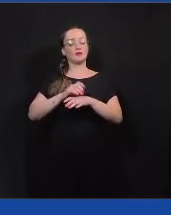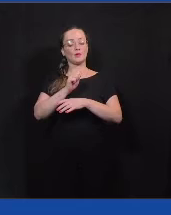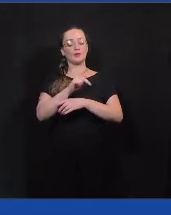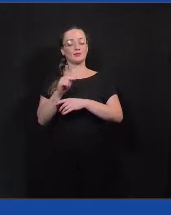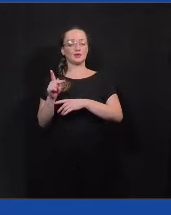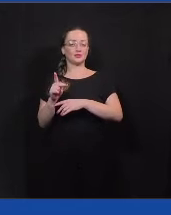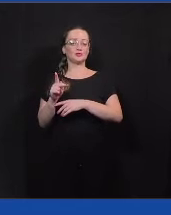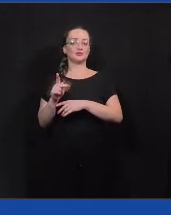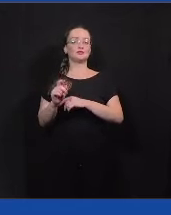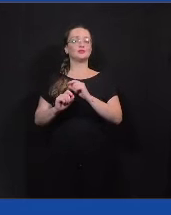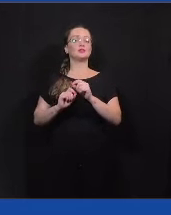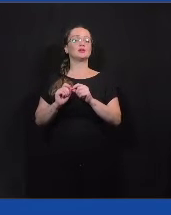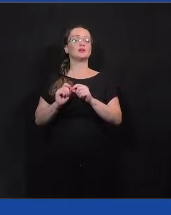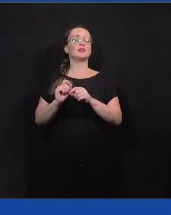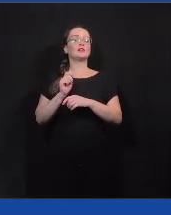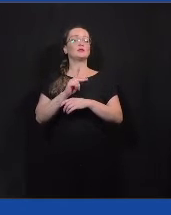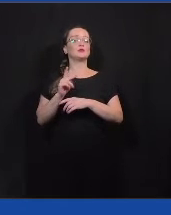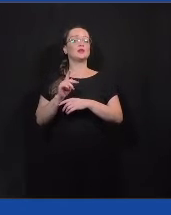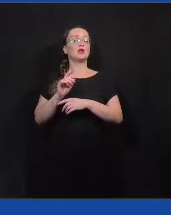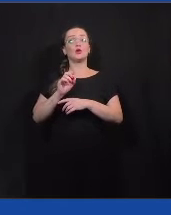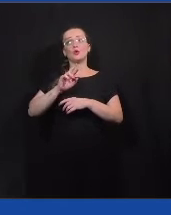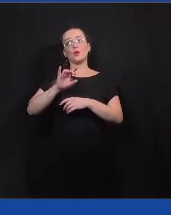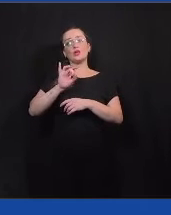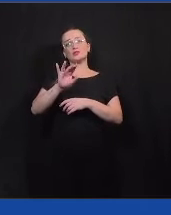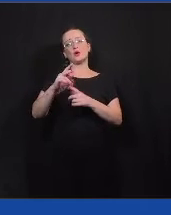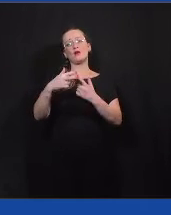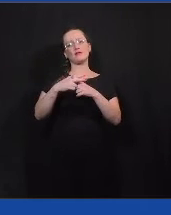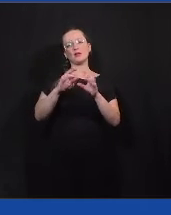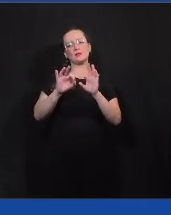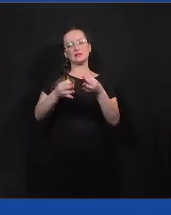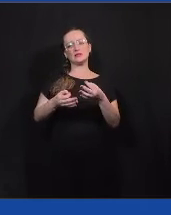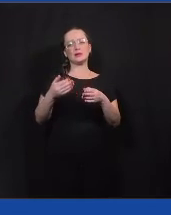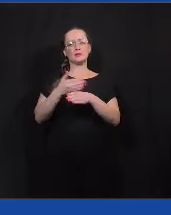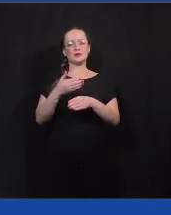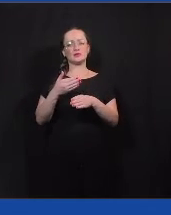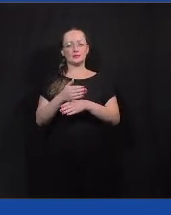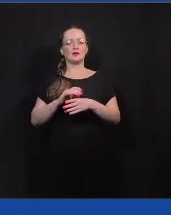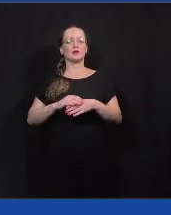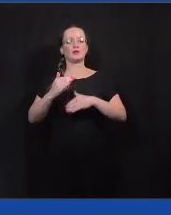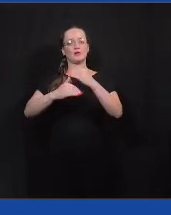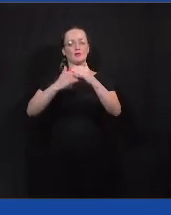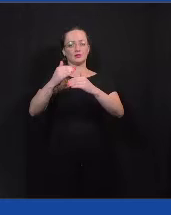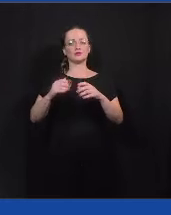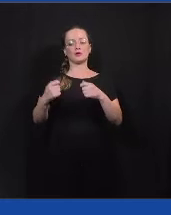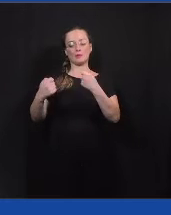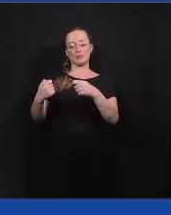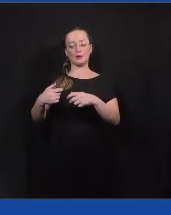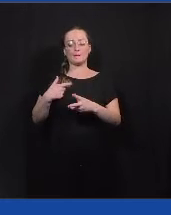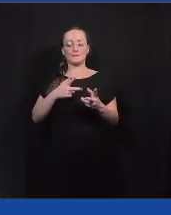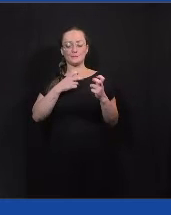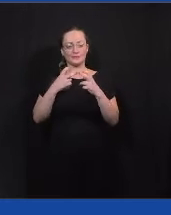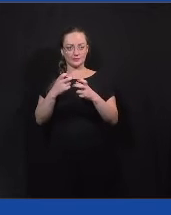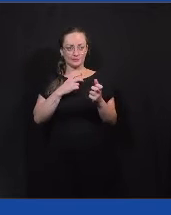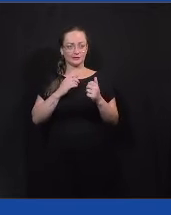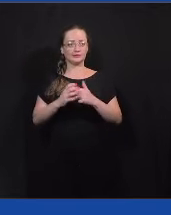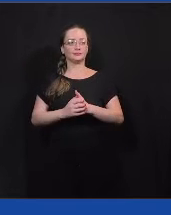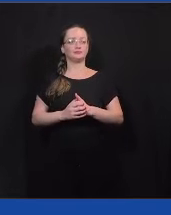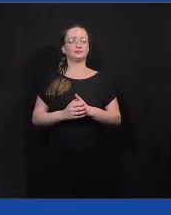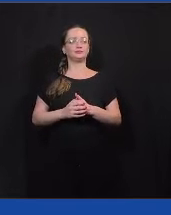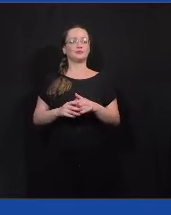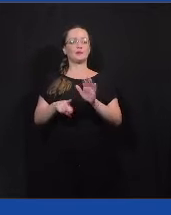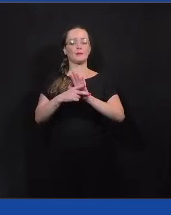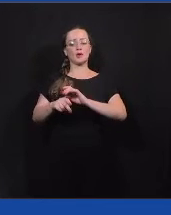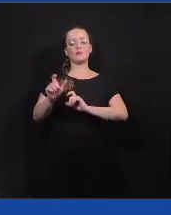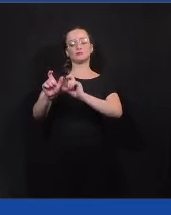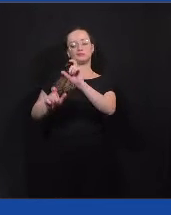ele seja não só mais uma ferramenta de participação e de resolução de demandas, de serviços dos cidadãos e